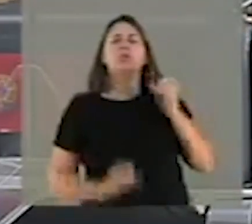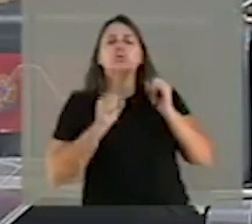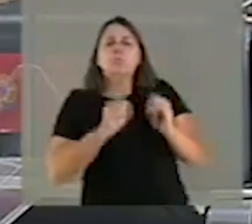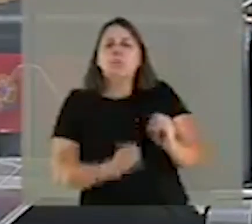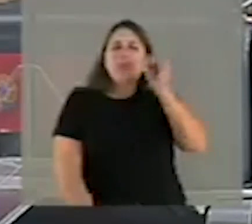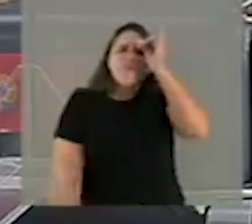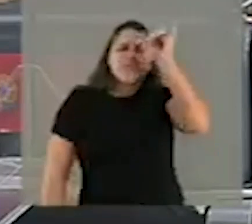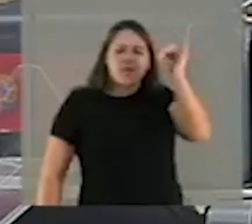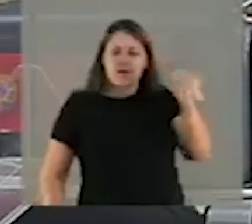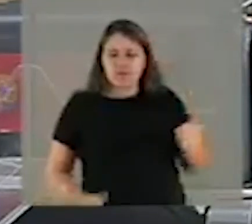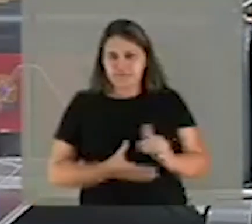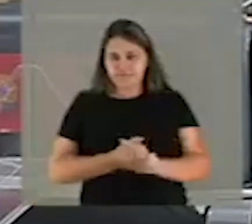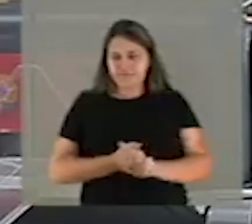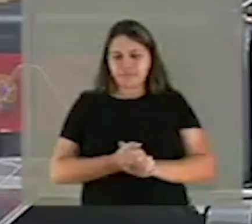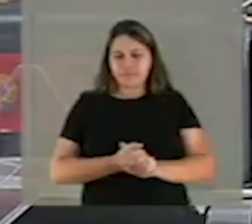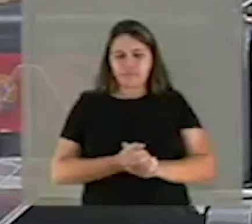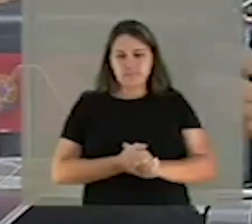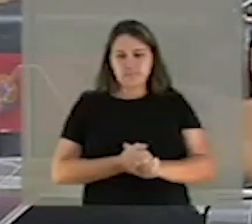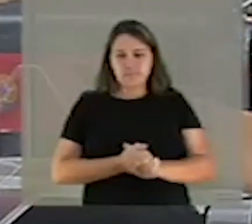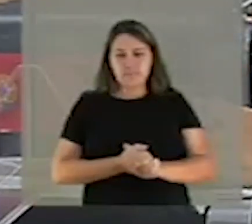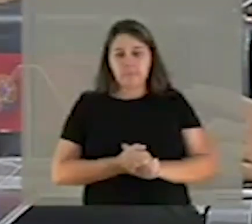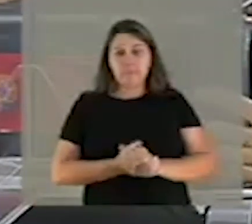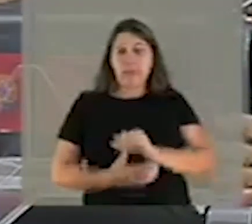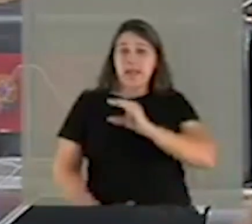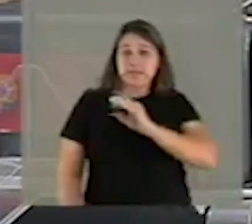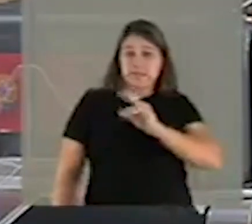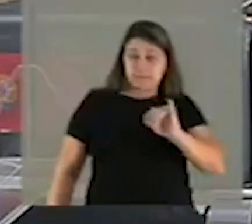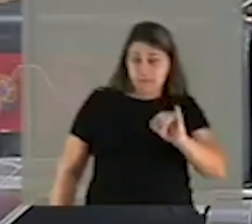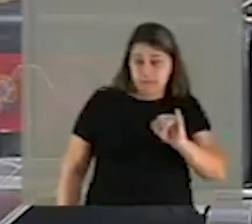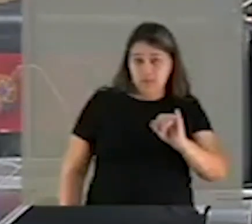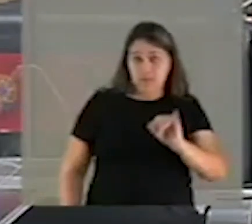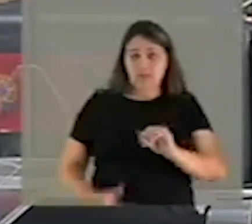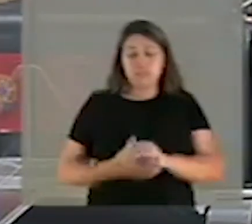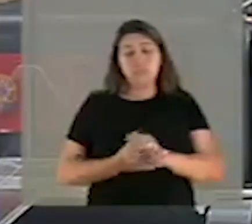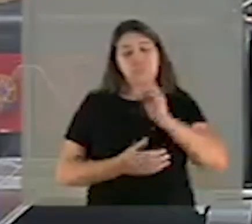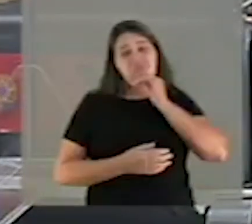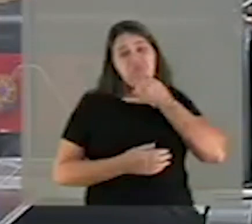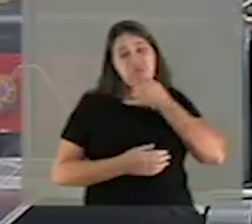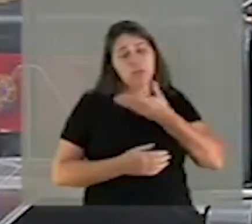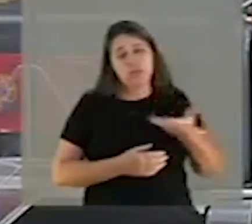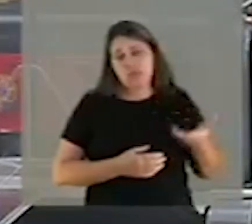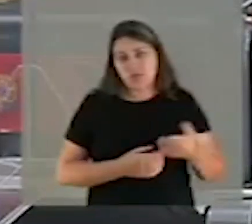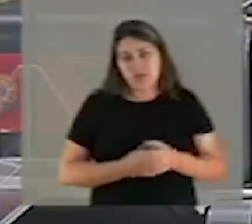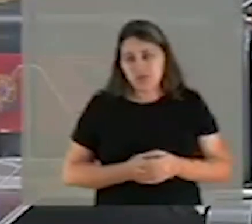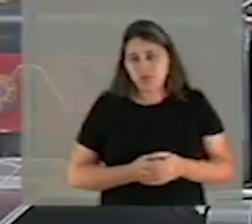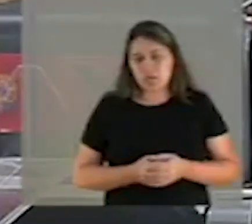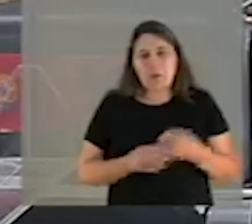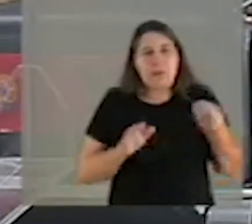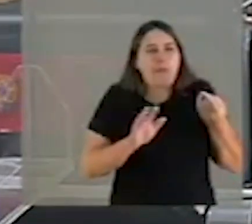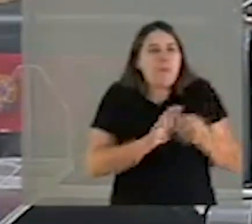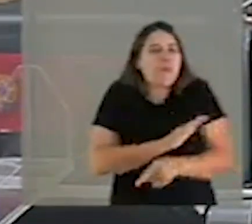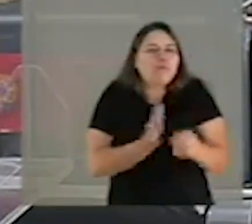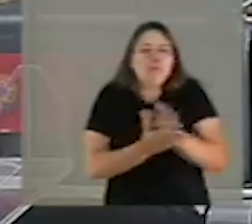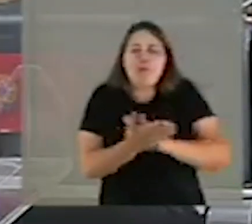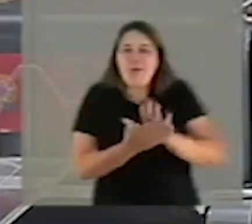evitadas? A CPI, infelizmente, não se aprofundou na